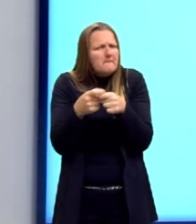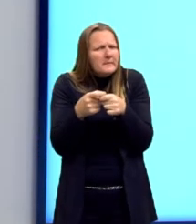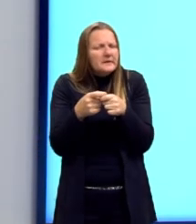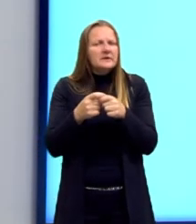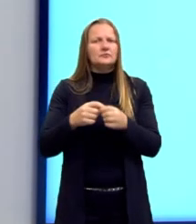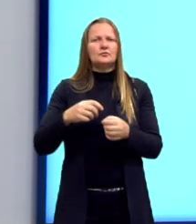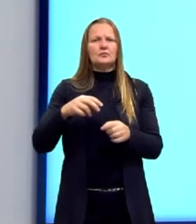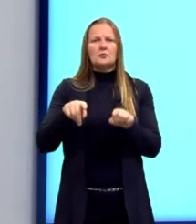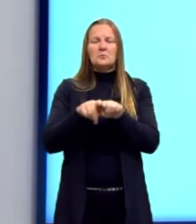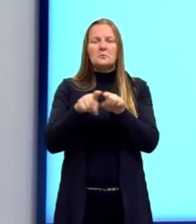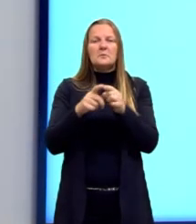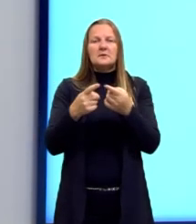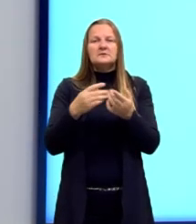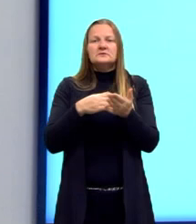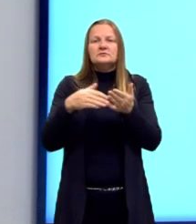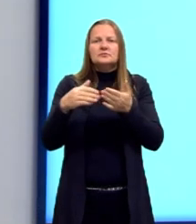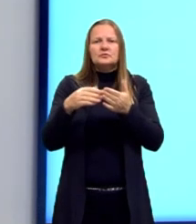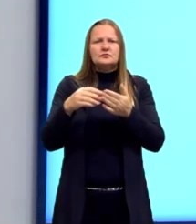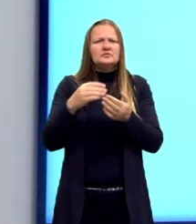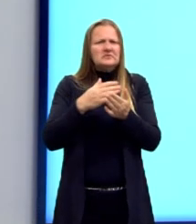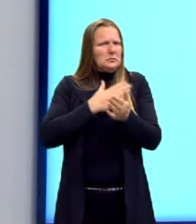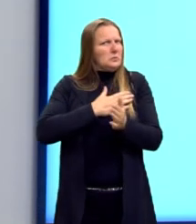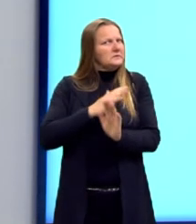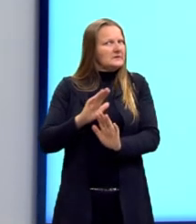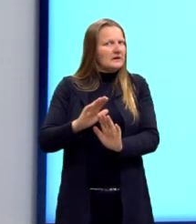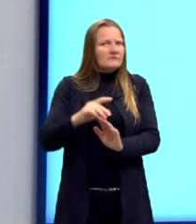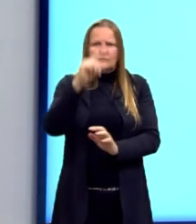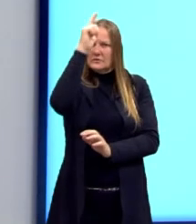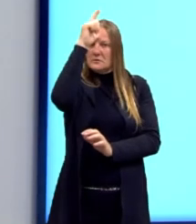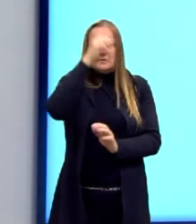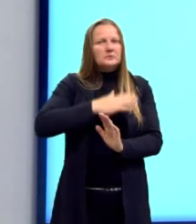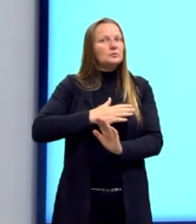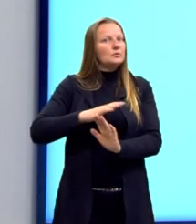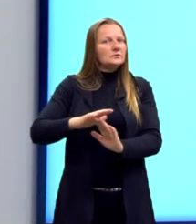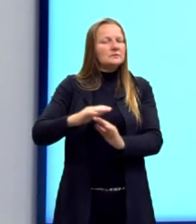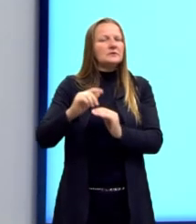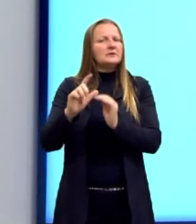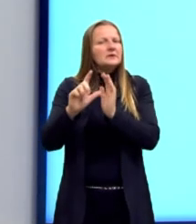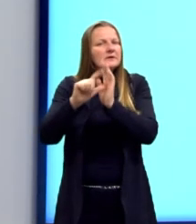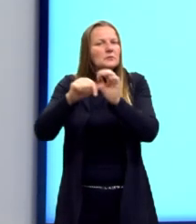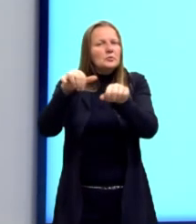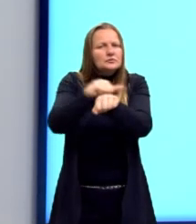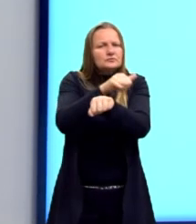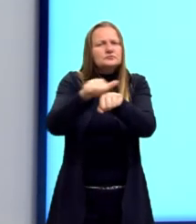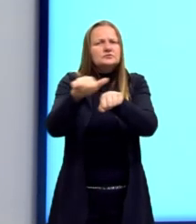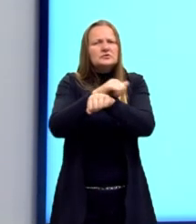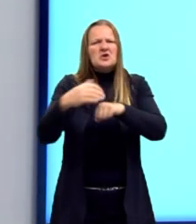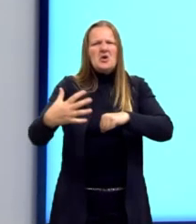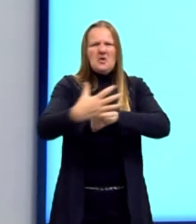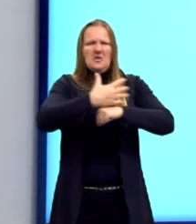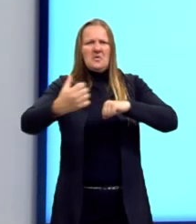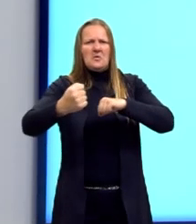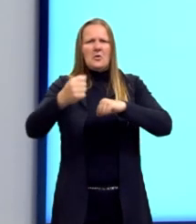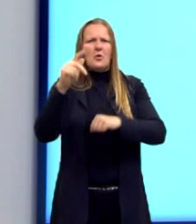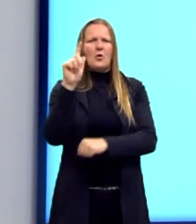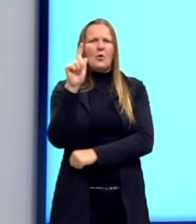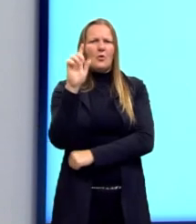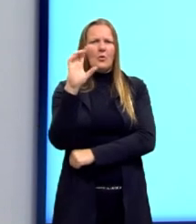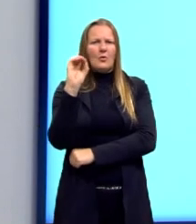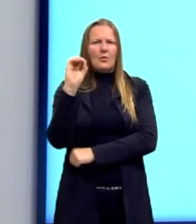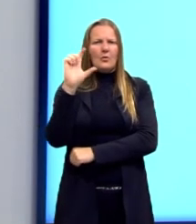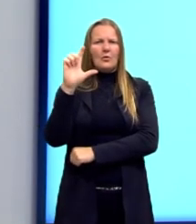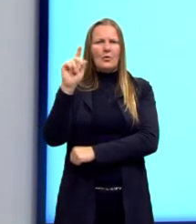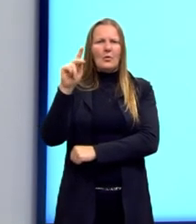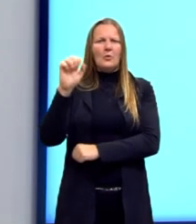né, e que era visto com maus olhos pelos alemães. E eles tentam estratégias golpistas, tem um momento ali que eles estão numa